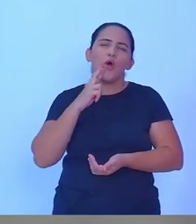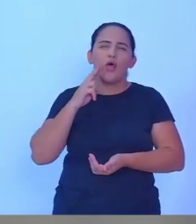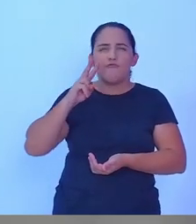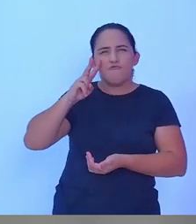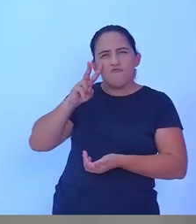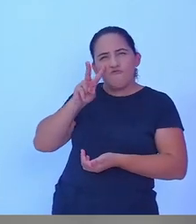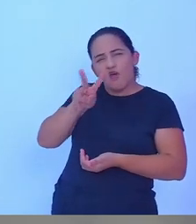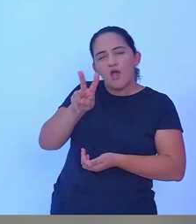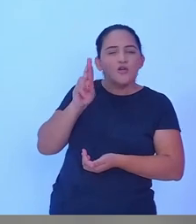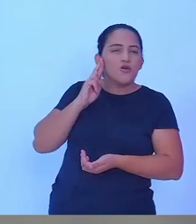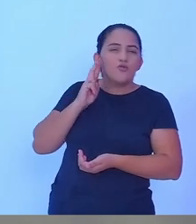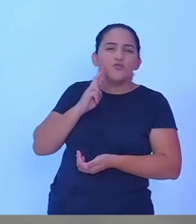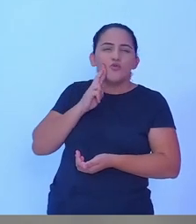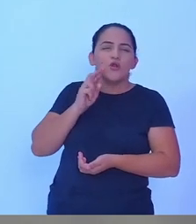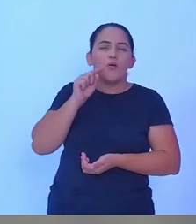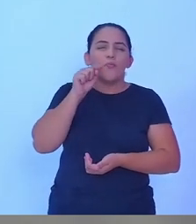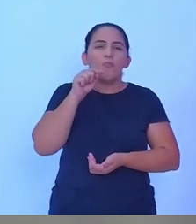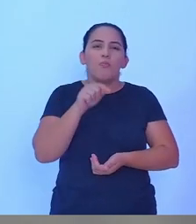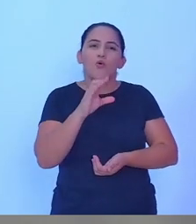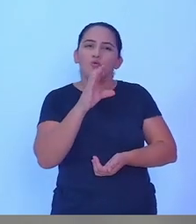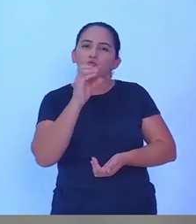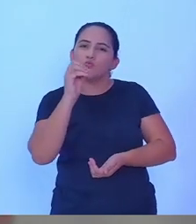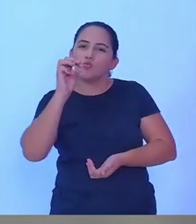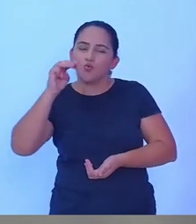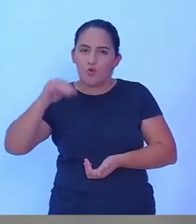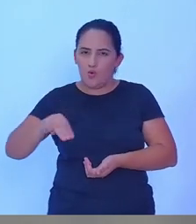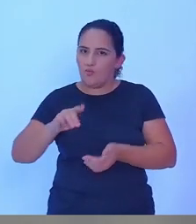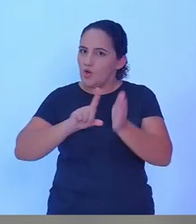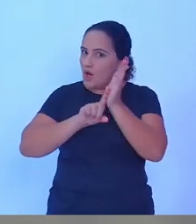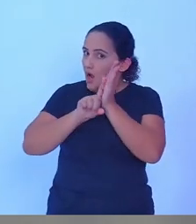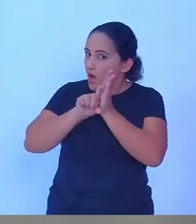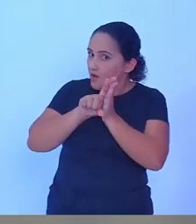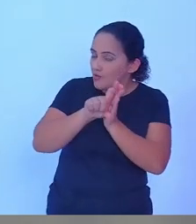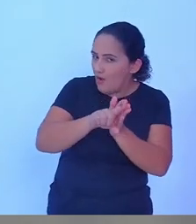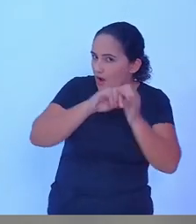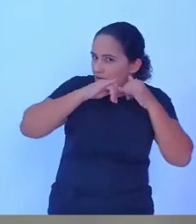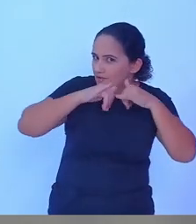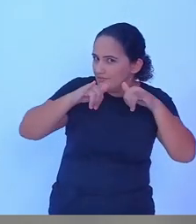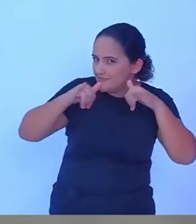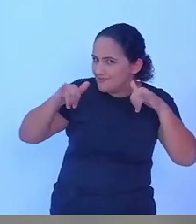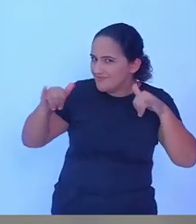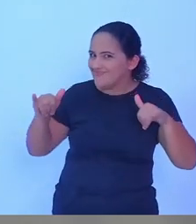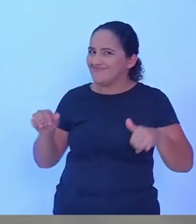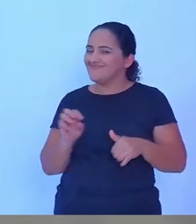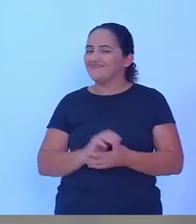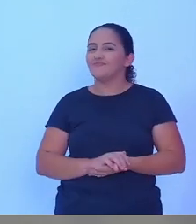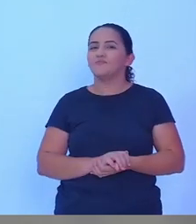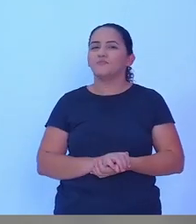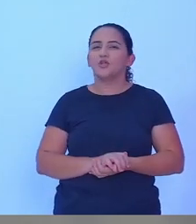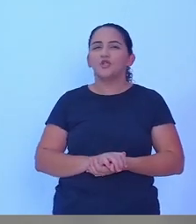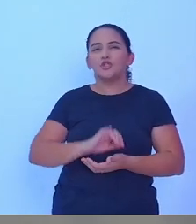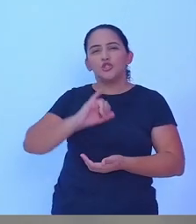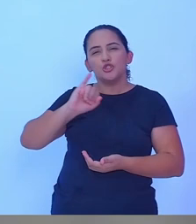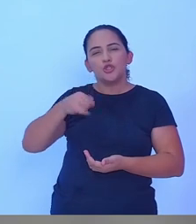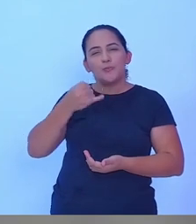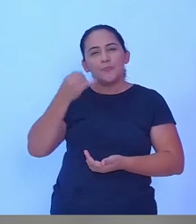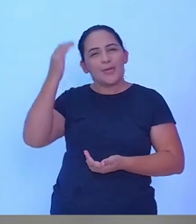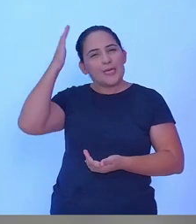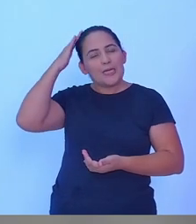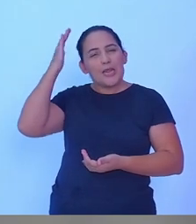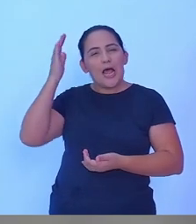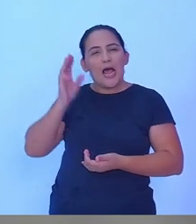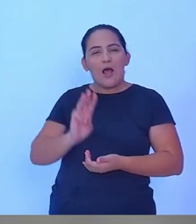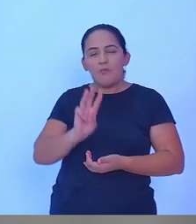.com.br, cacolnoticias.com.br, jiparananoticias.com